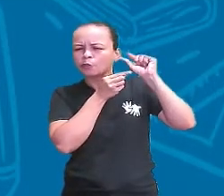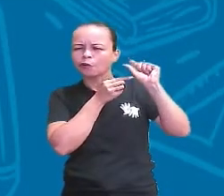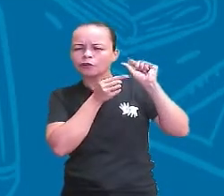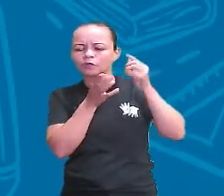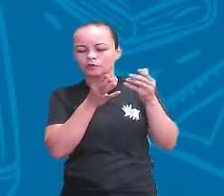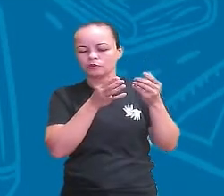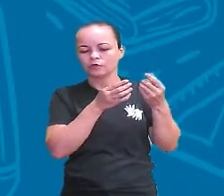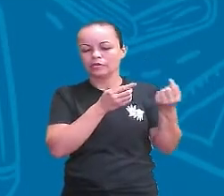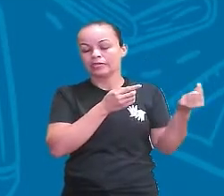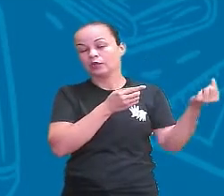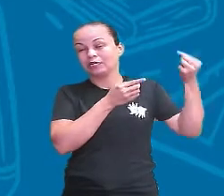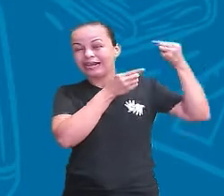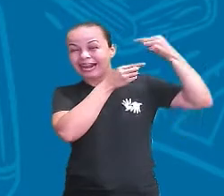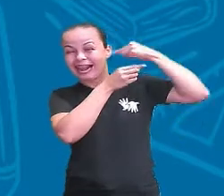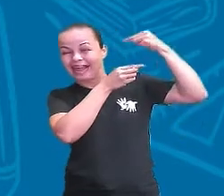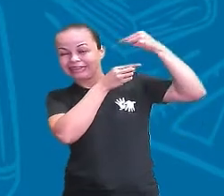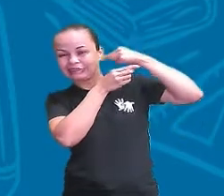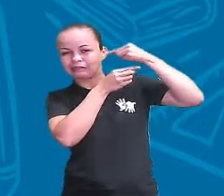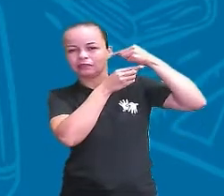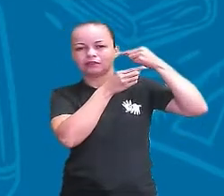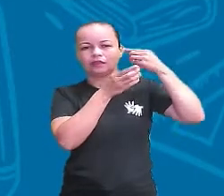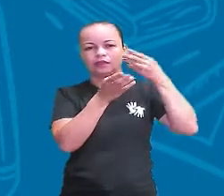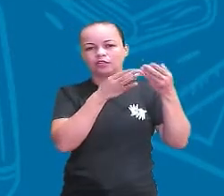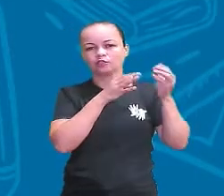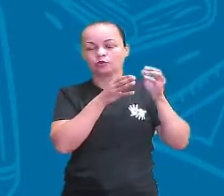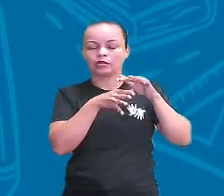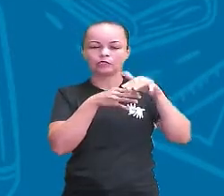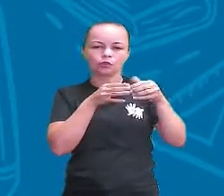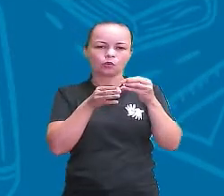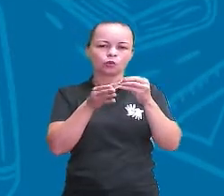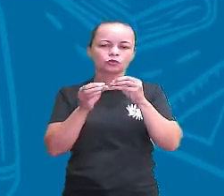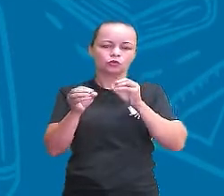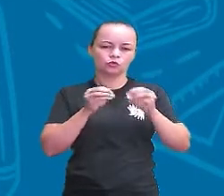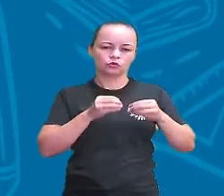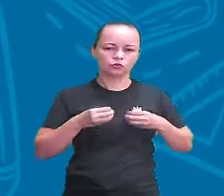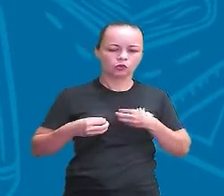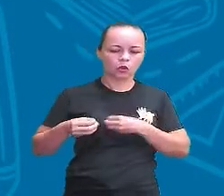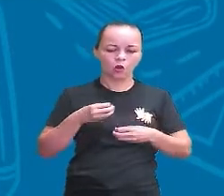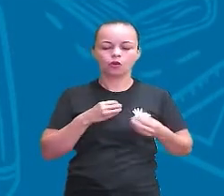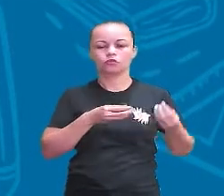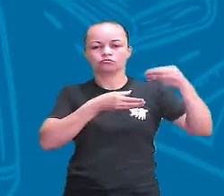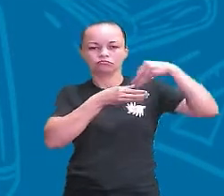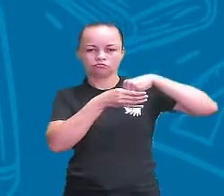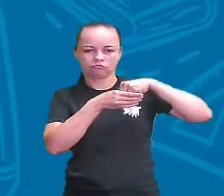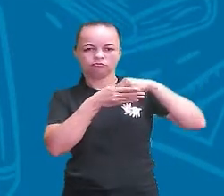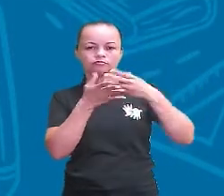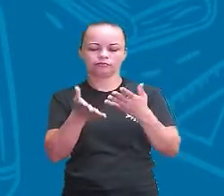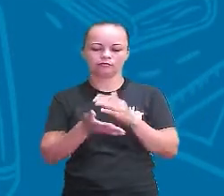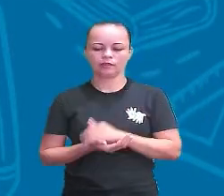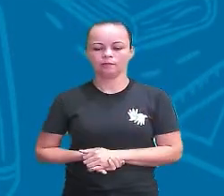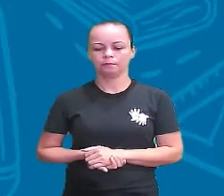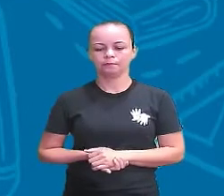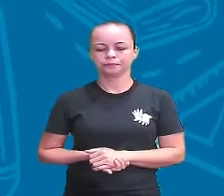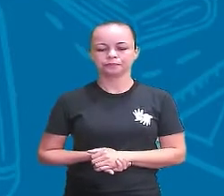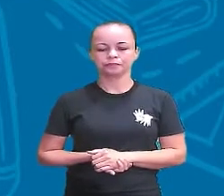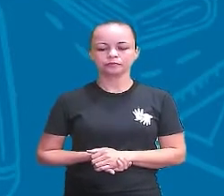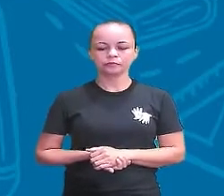E a orelha interna, que é todos aqueles órgãozinhos de dentro. Tá bom?